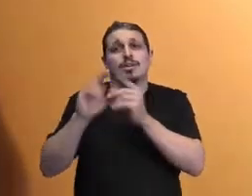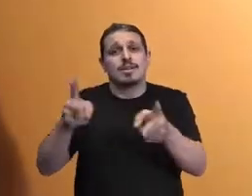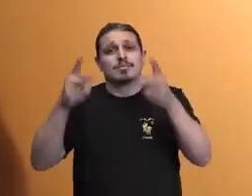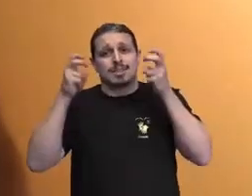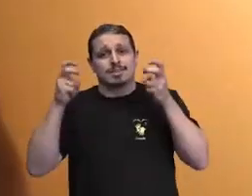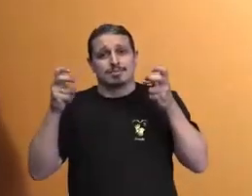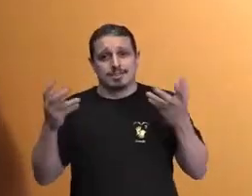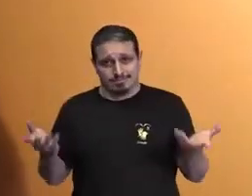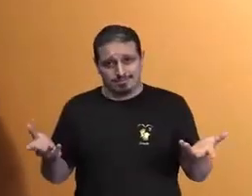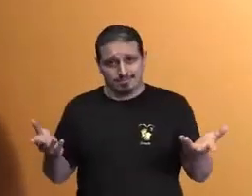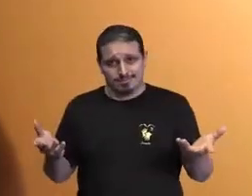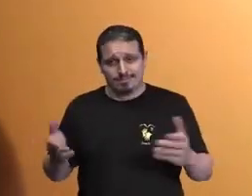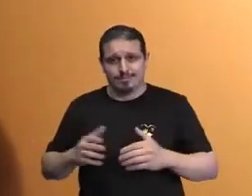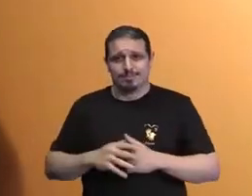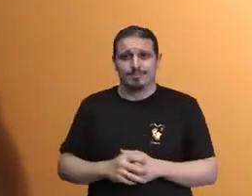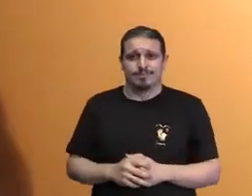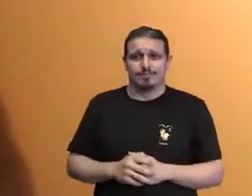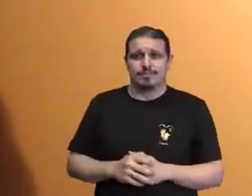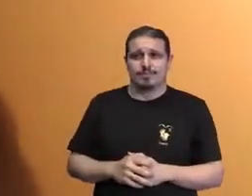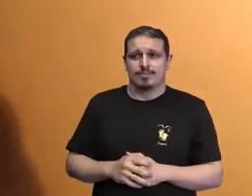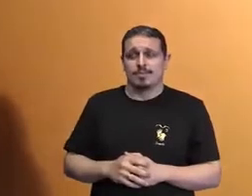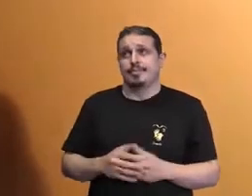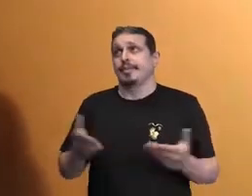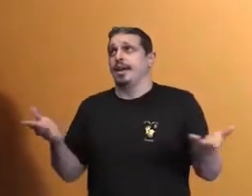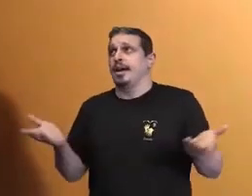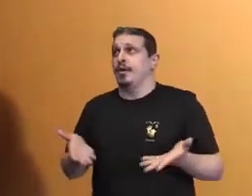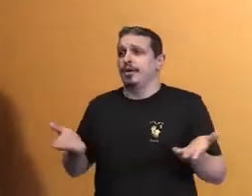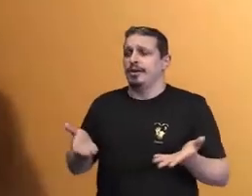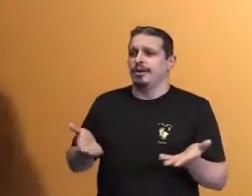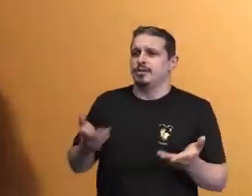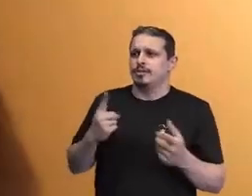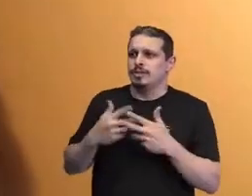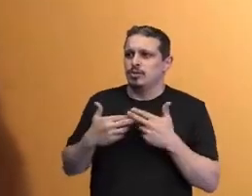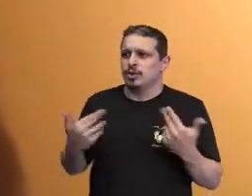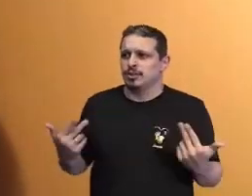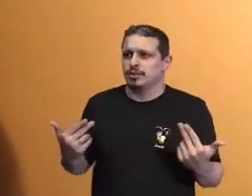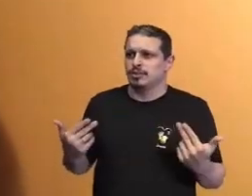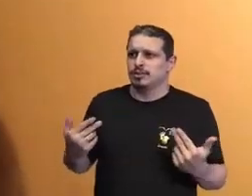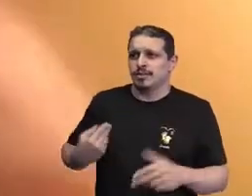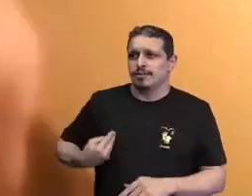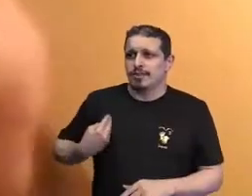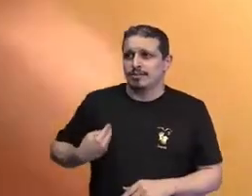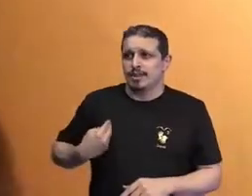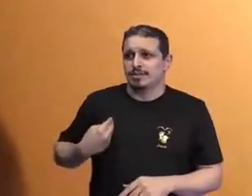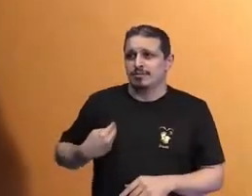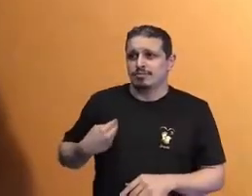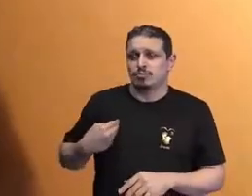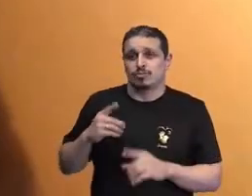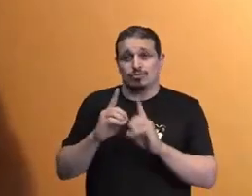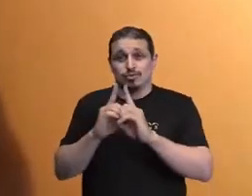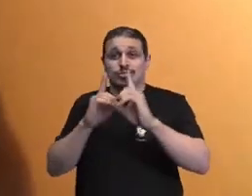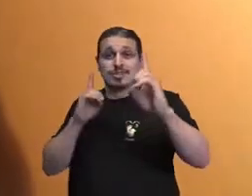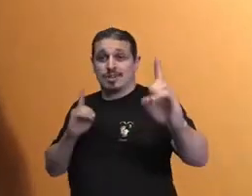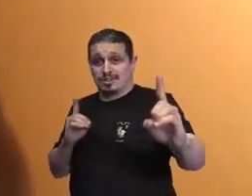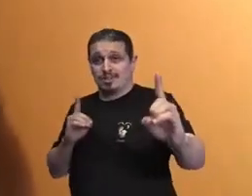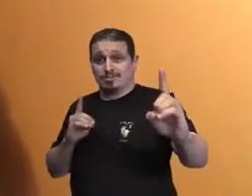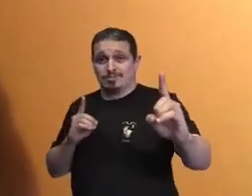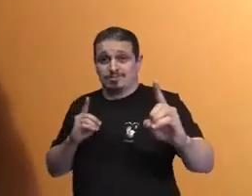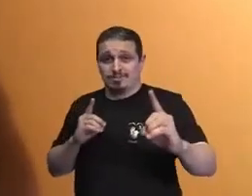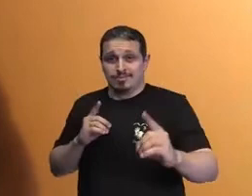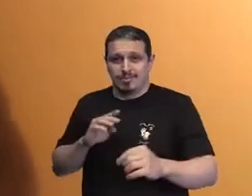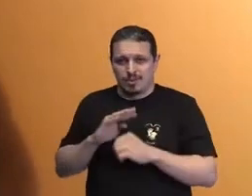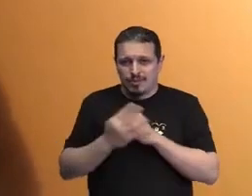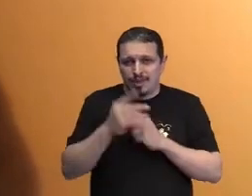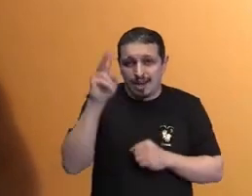Esses tempos que nós estamos agora, são tempos em que é necessário algum isolamento. Mas eu quero lembrar, você sabe disso,